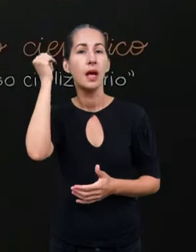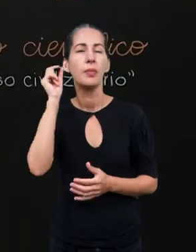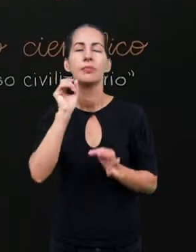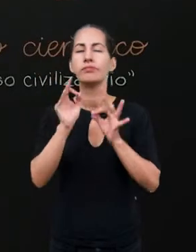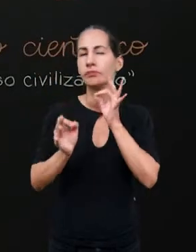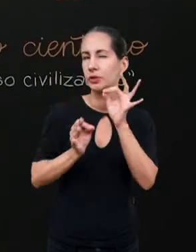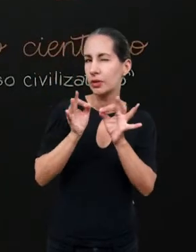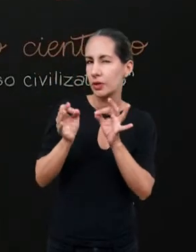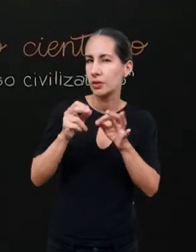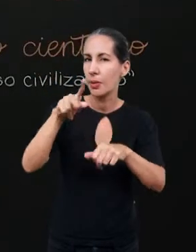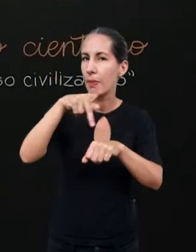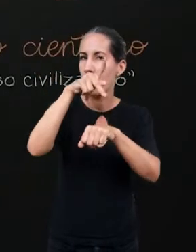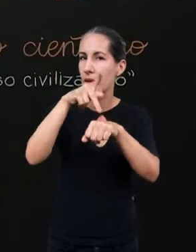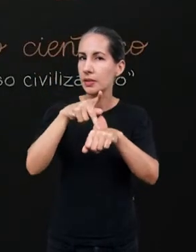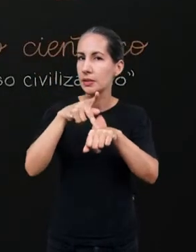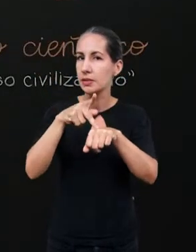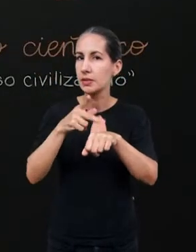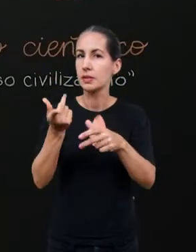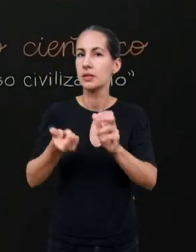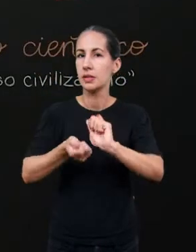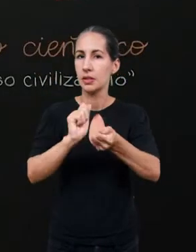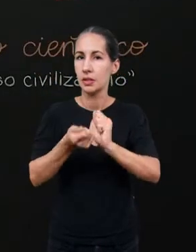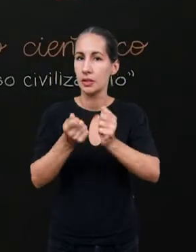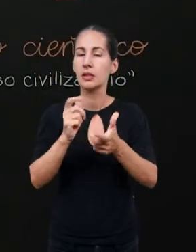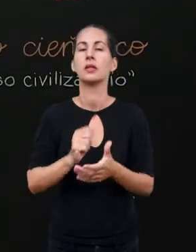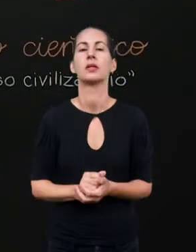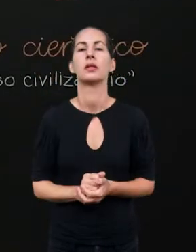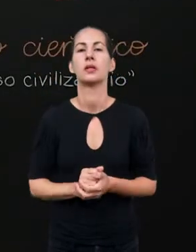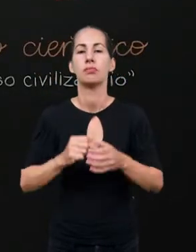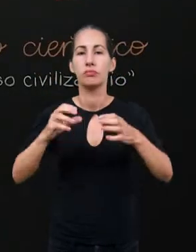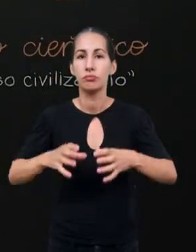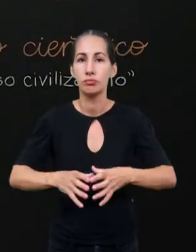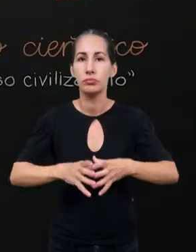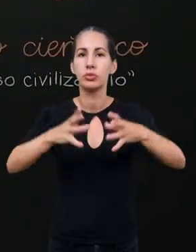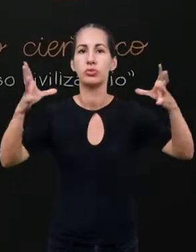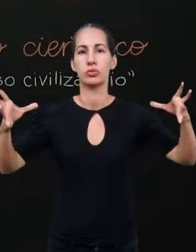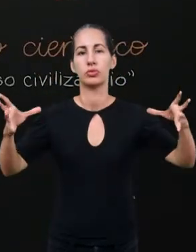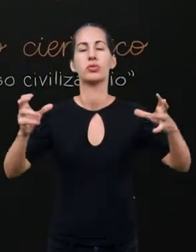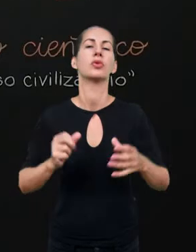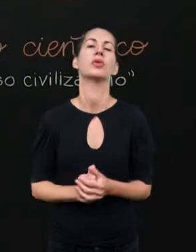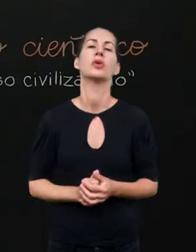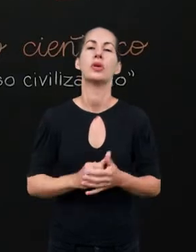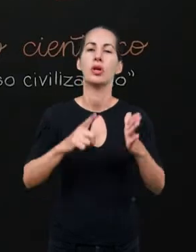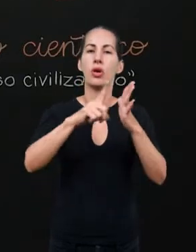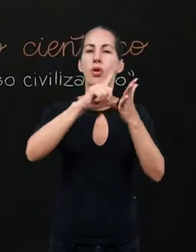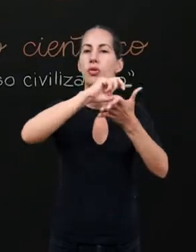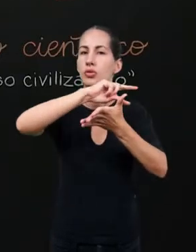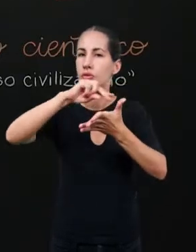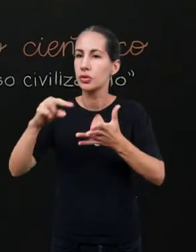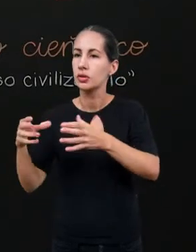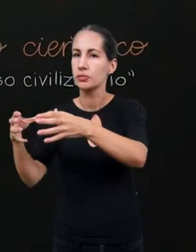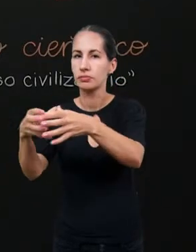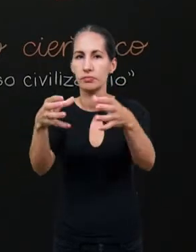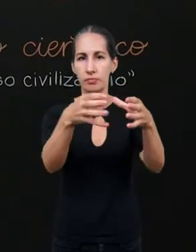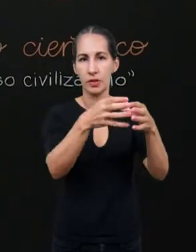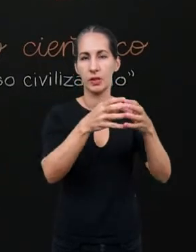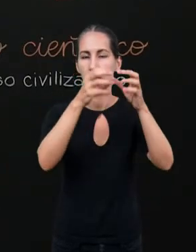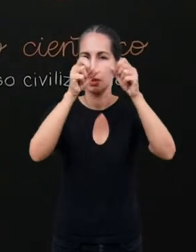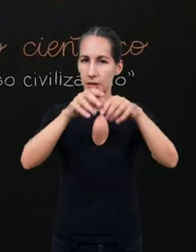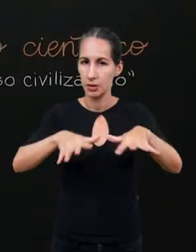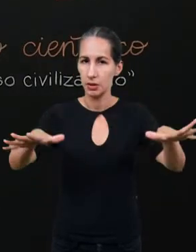estratégia dos países industrializados? Expandir o seu comércio para outras regiões.